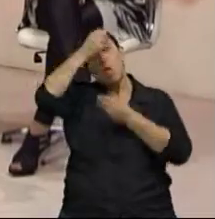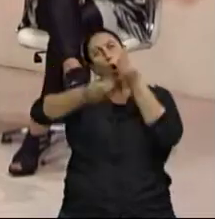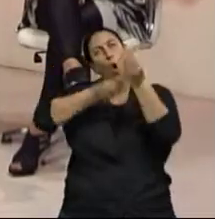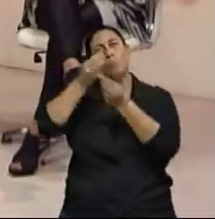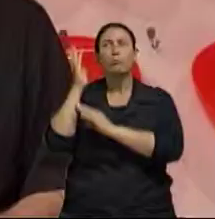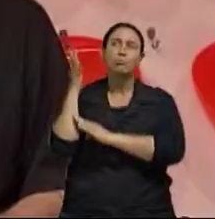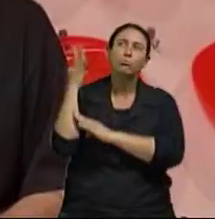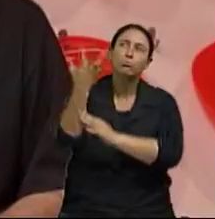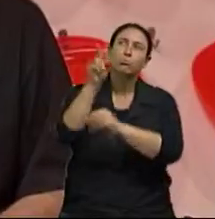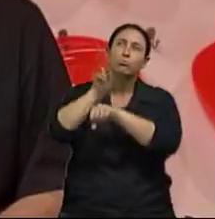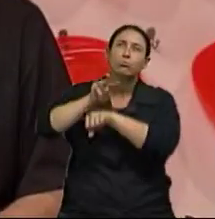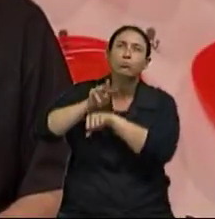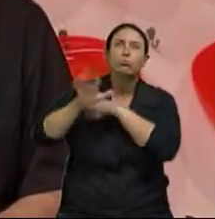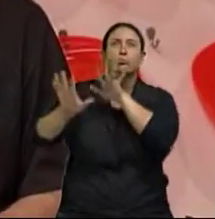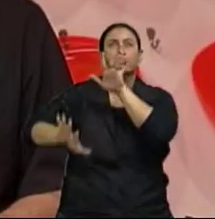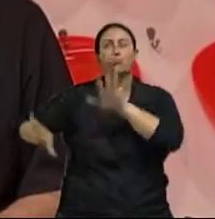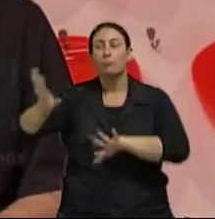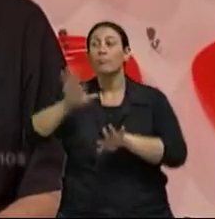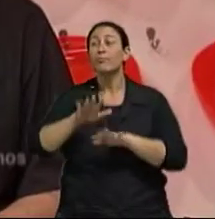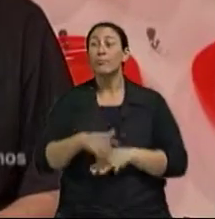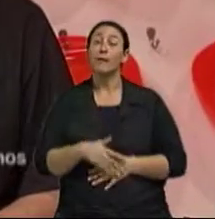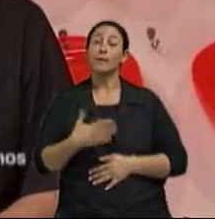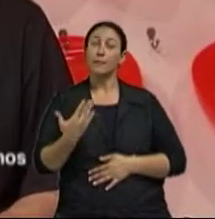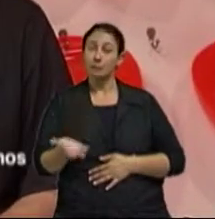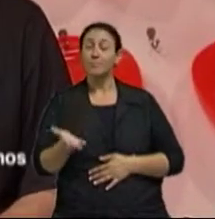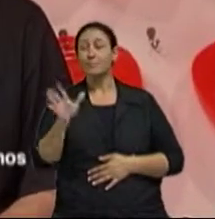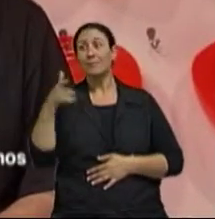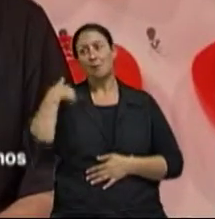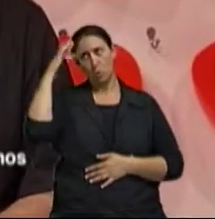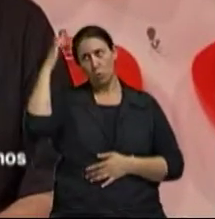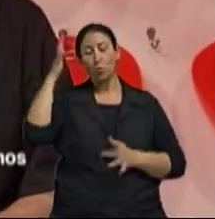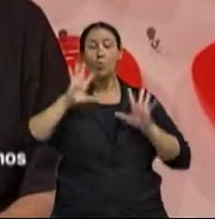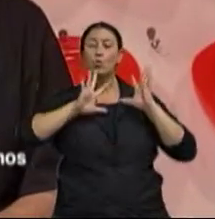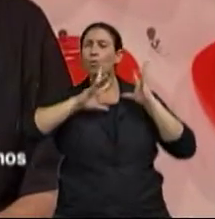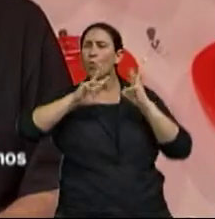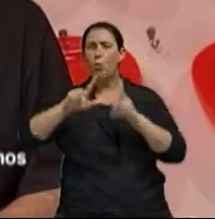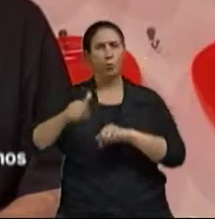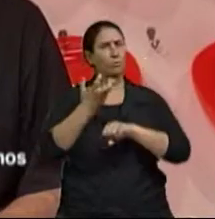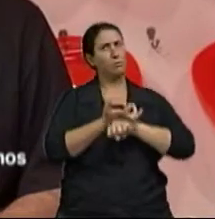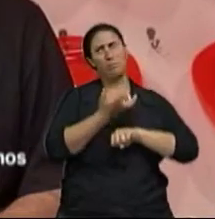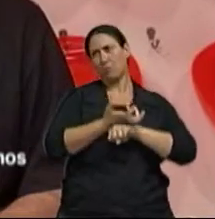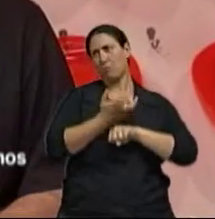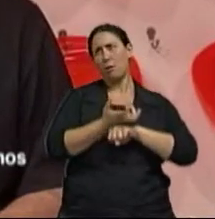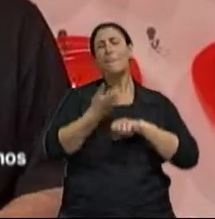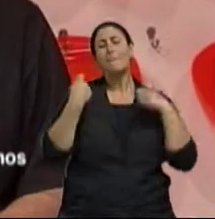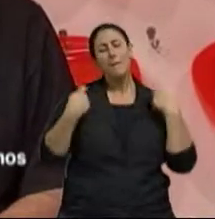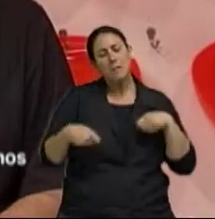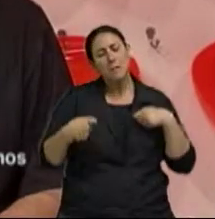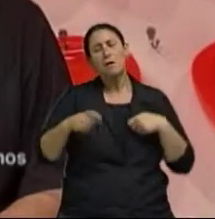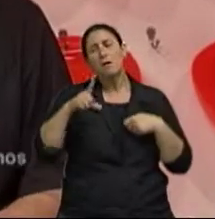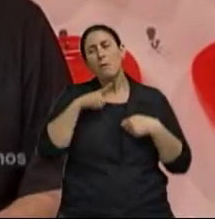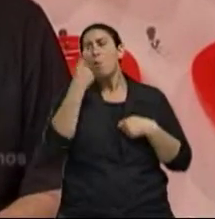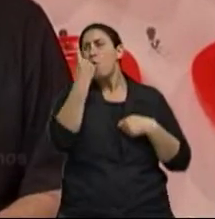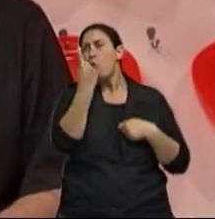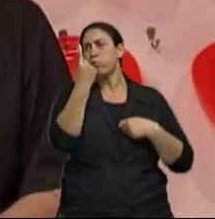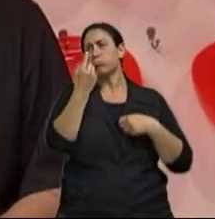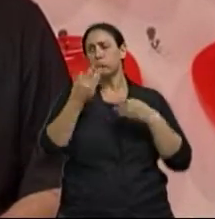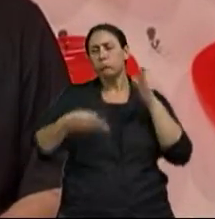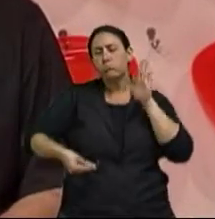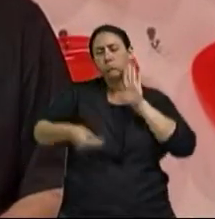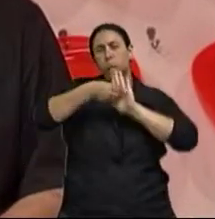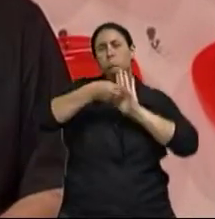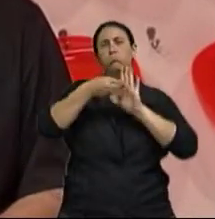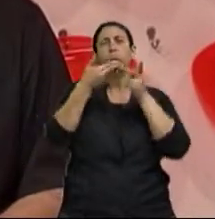educação ambiental? O ideal, eu diria assim O ideal é toda disciplina Ela ter um conteúdo dos